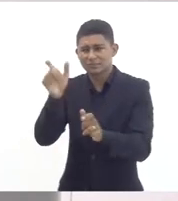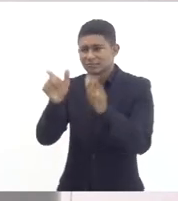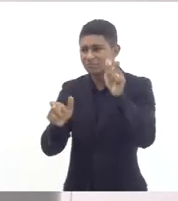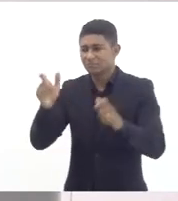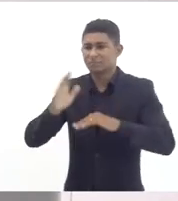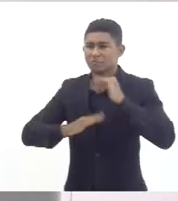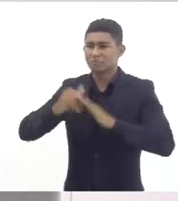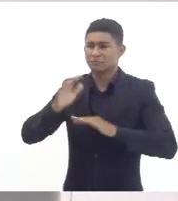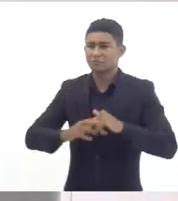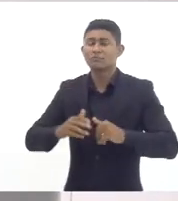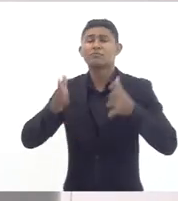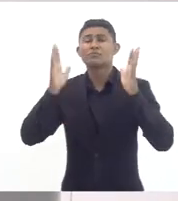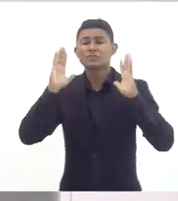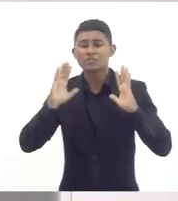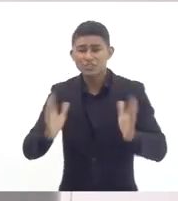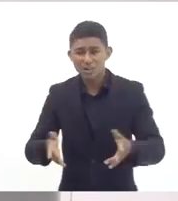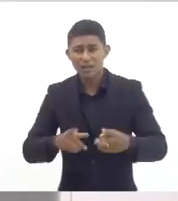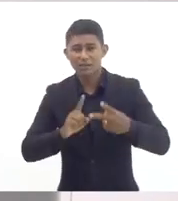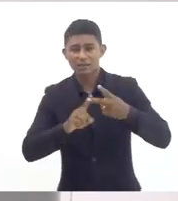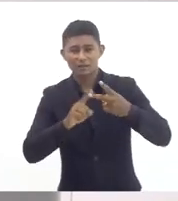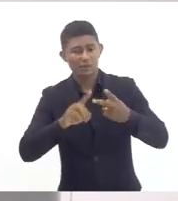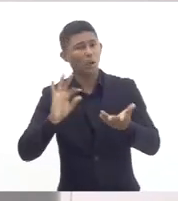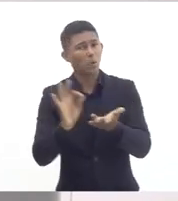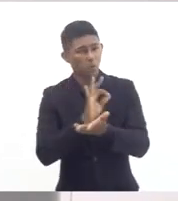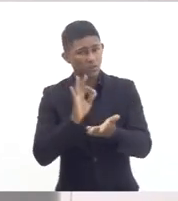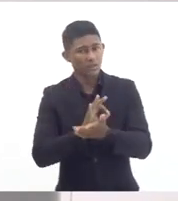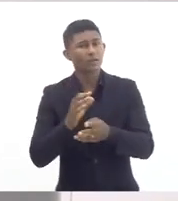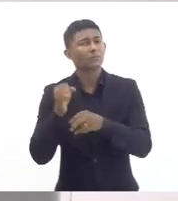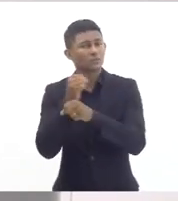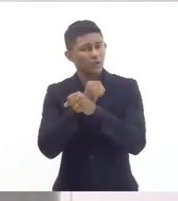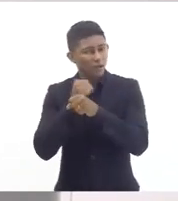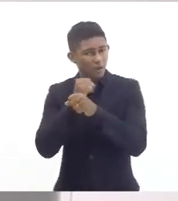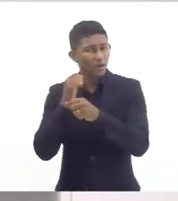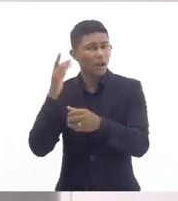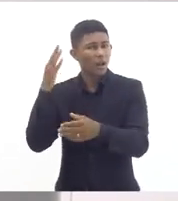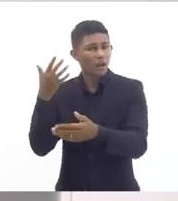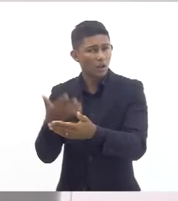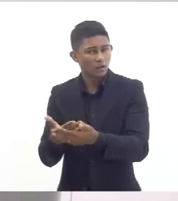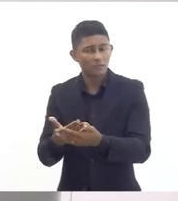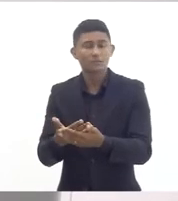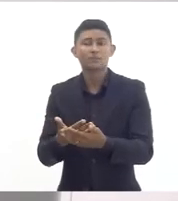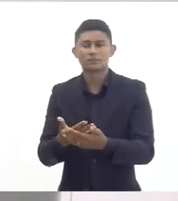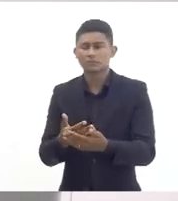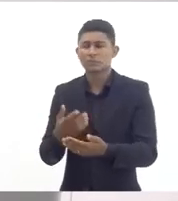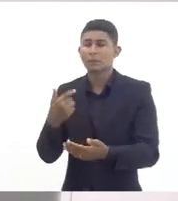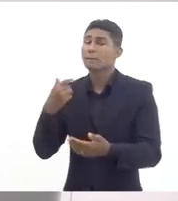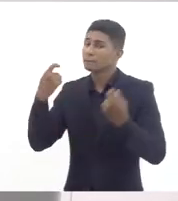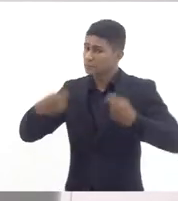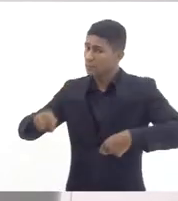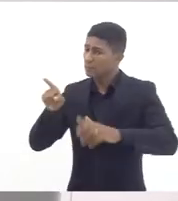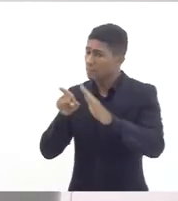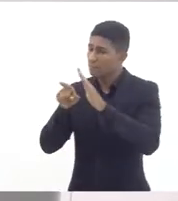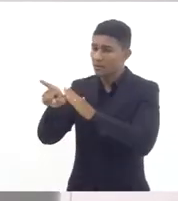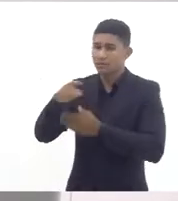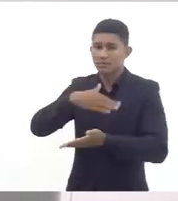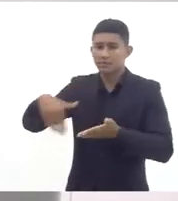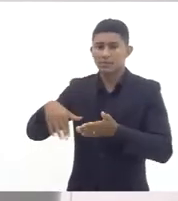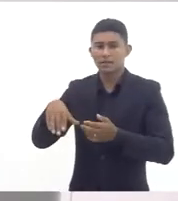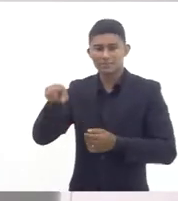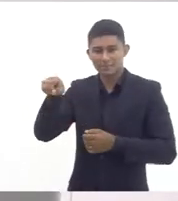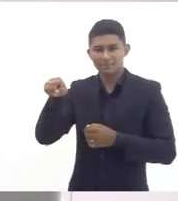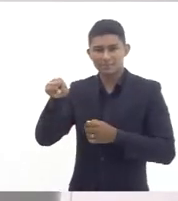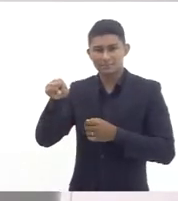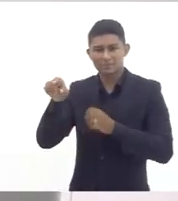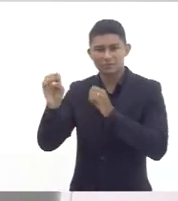há alguns anos seguidos a gente teria que indagar a CEDU há quantos anos que ela está fazendo isso que a gente não consegue saber